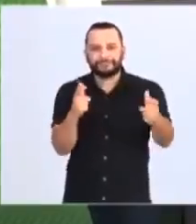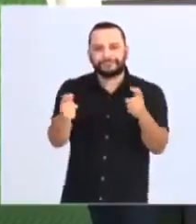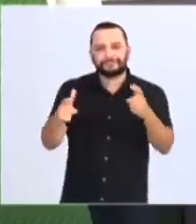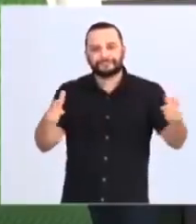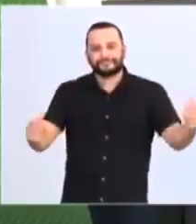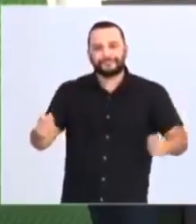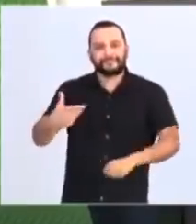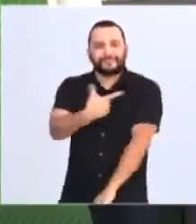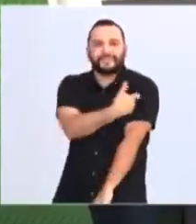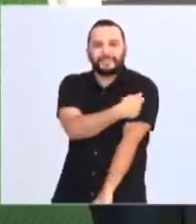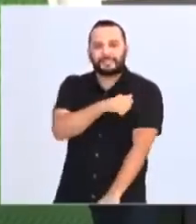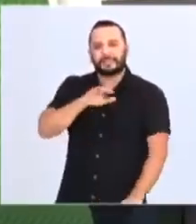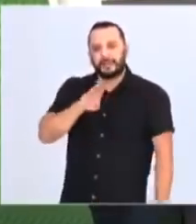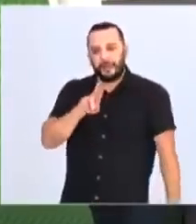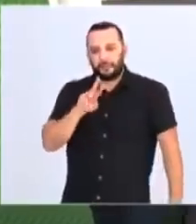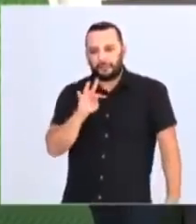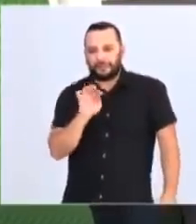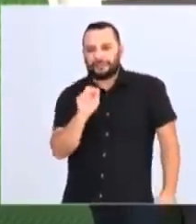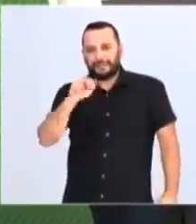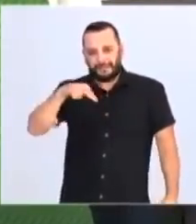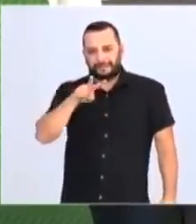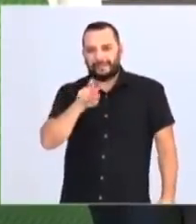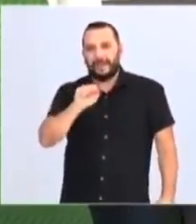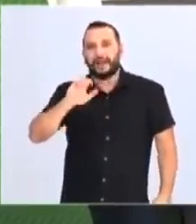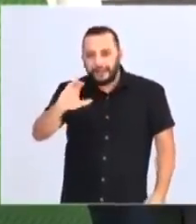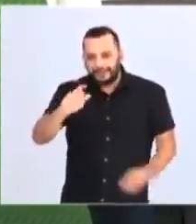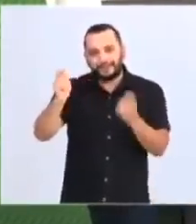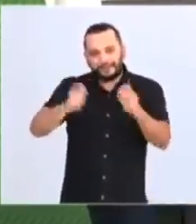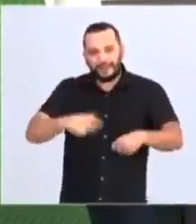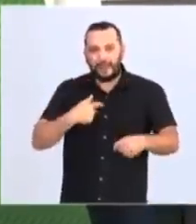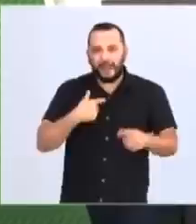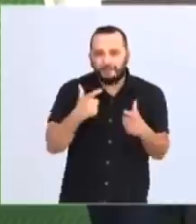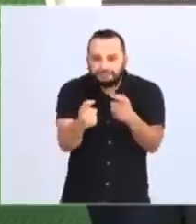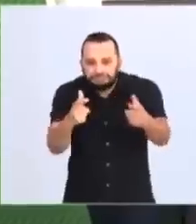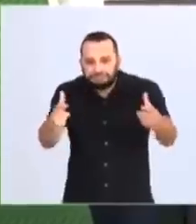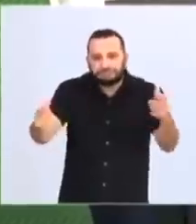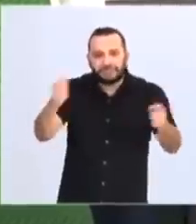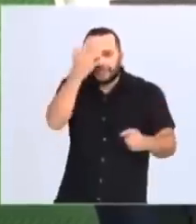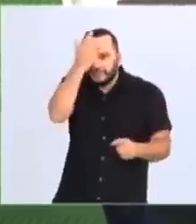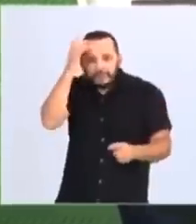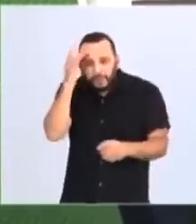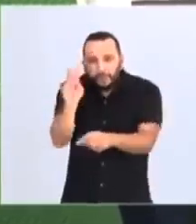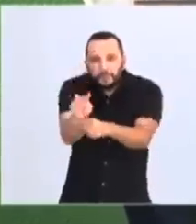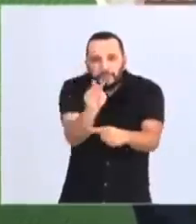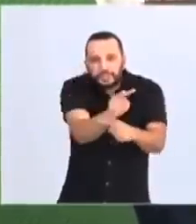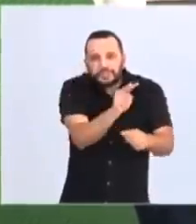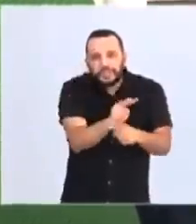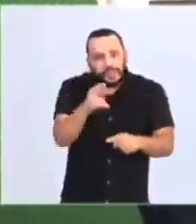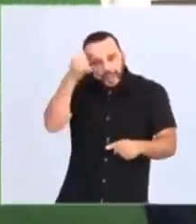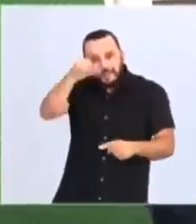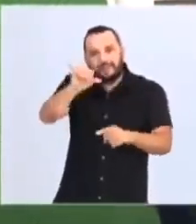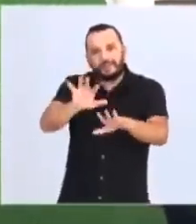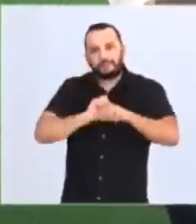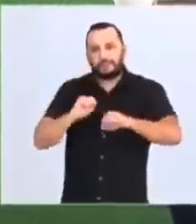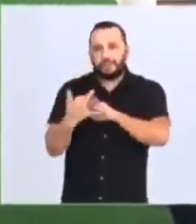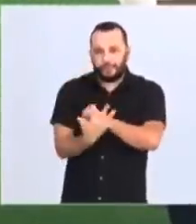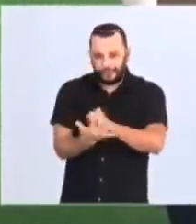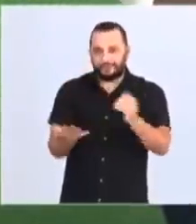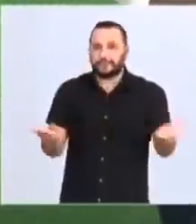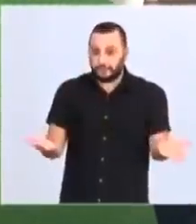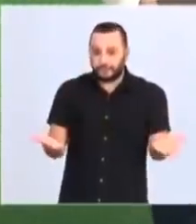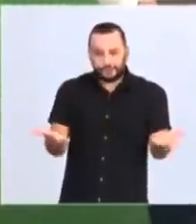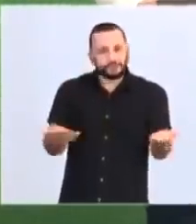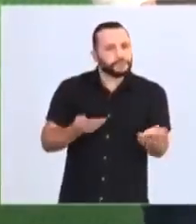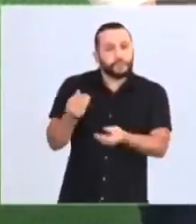capacidade de proteger as pessoas contra a Covid-19. A tecnologia para a